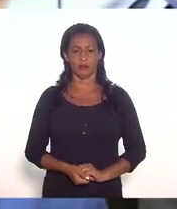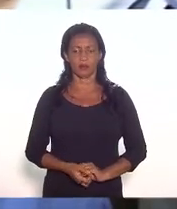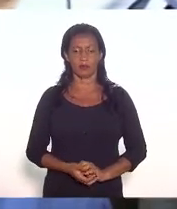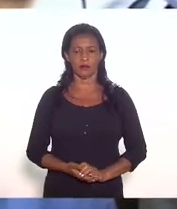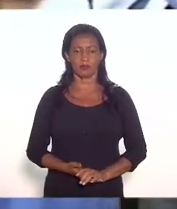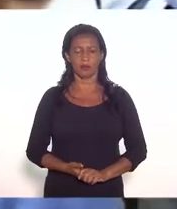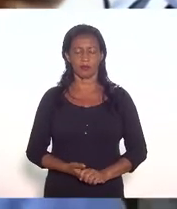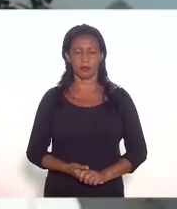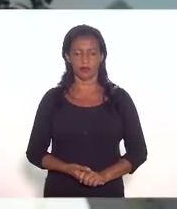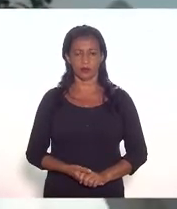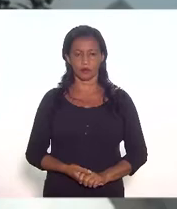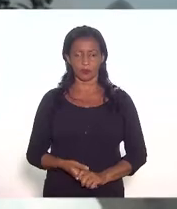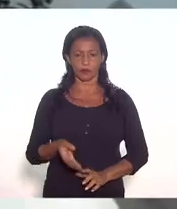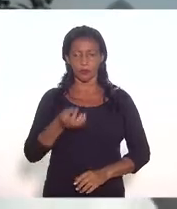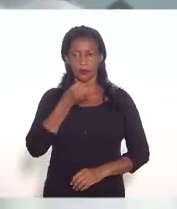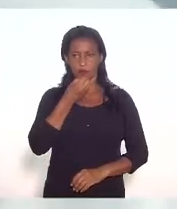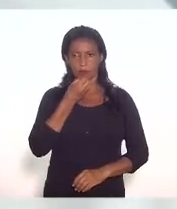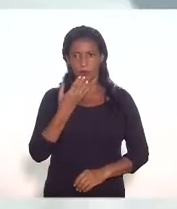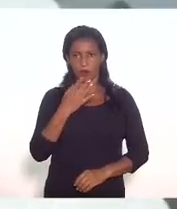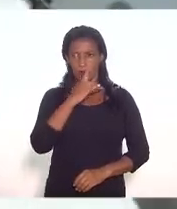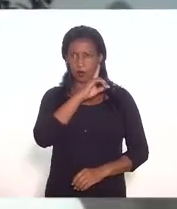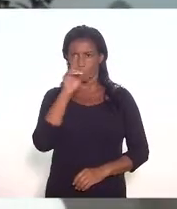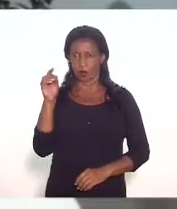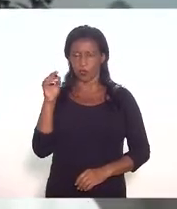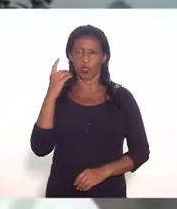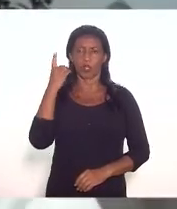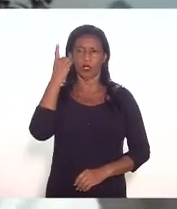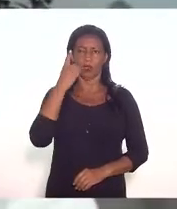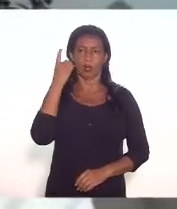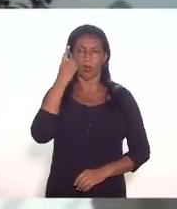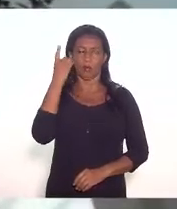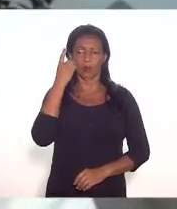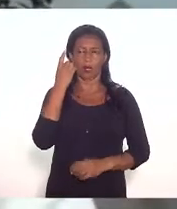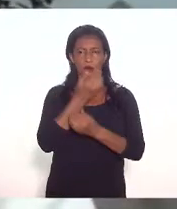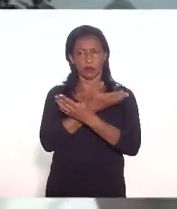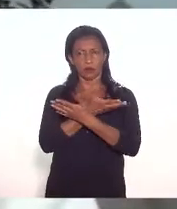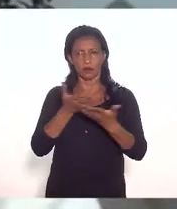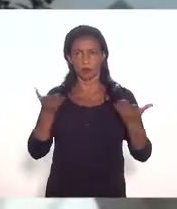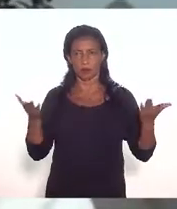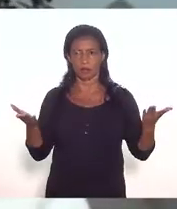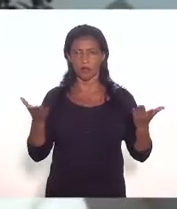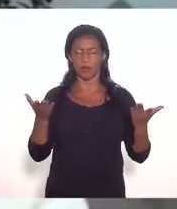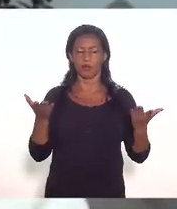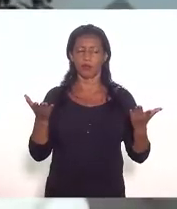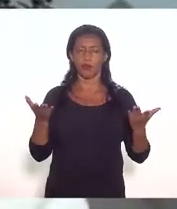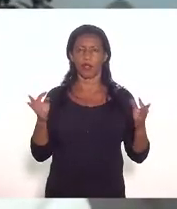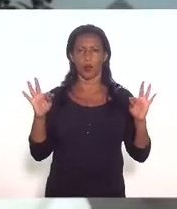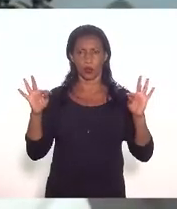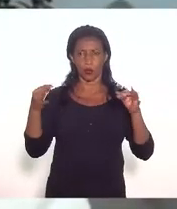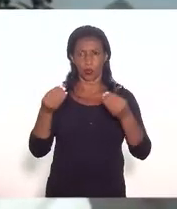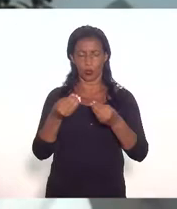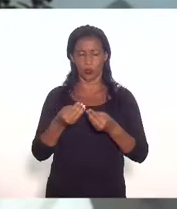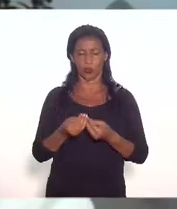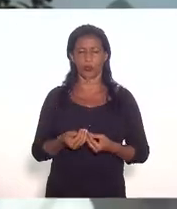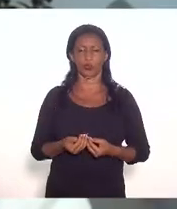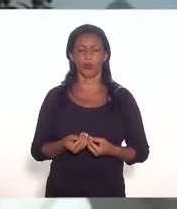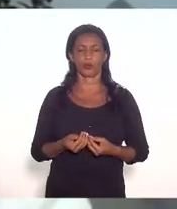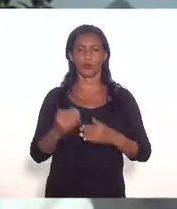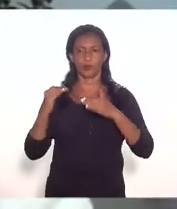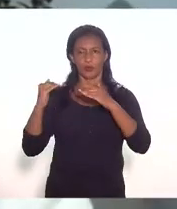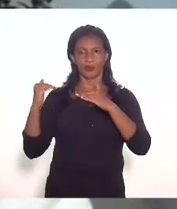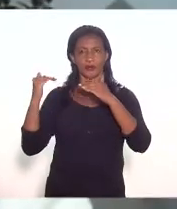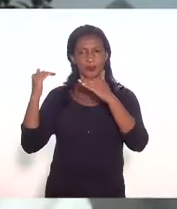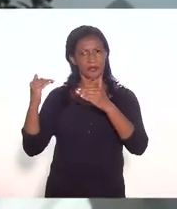bom dia Luz Paulo bom dia deputado Márcio Pacheco bom dia demais deputados e autoridades